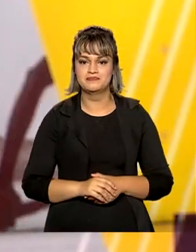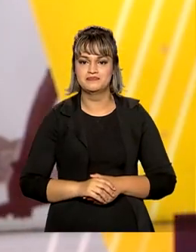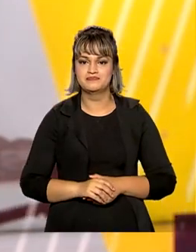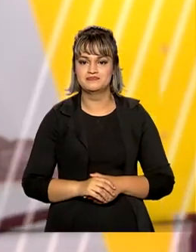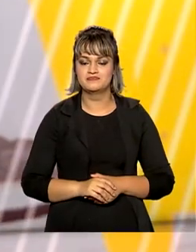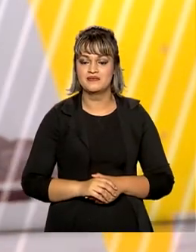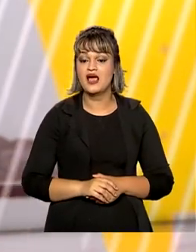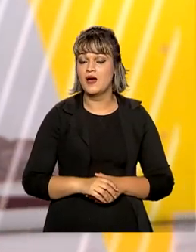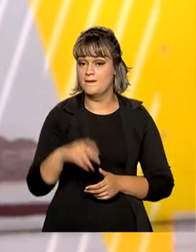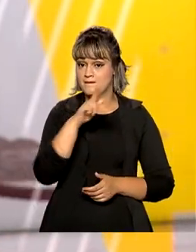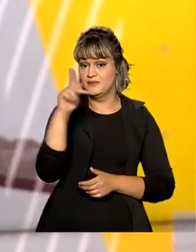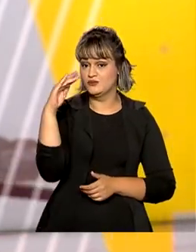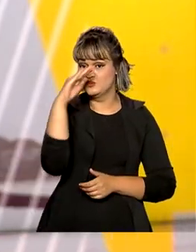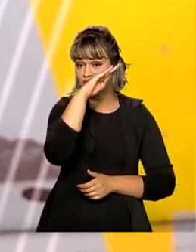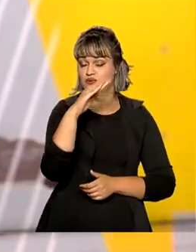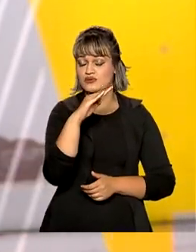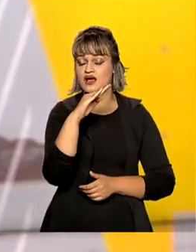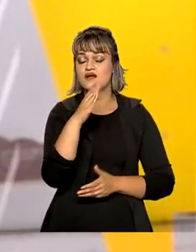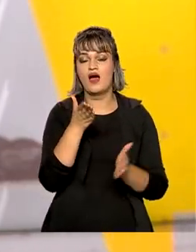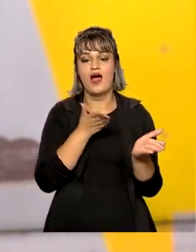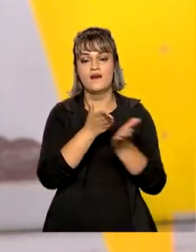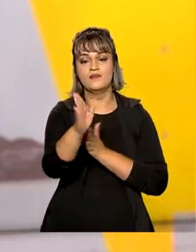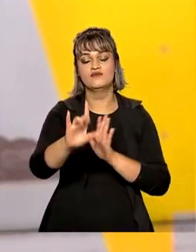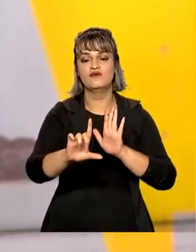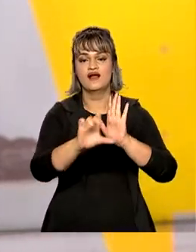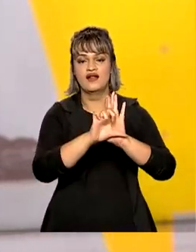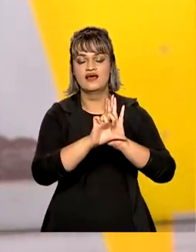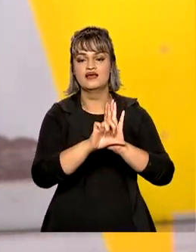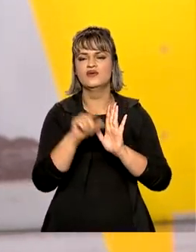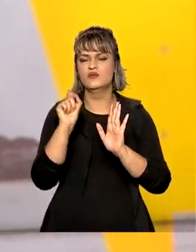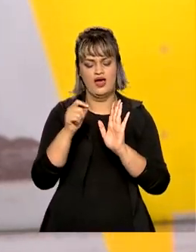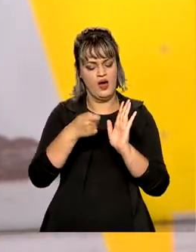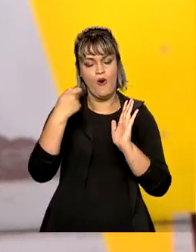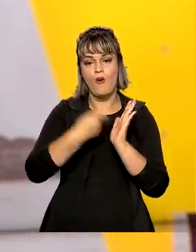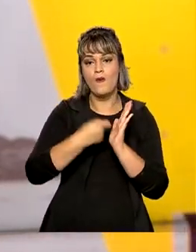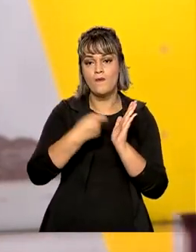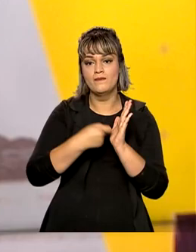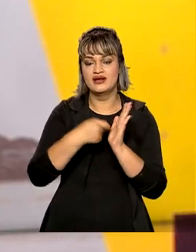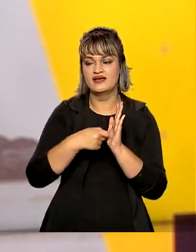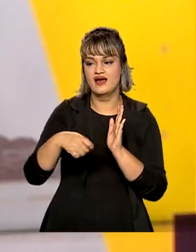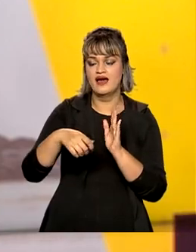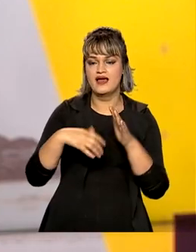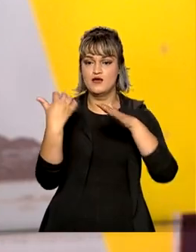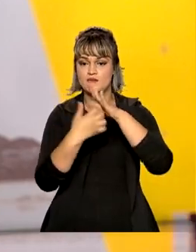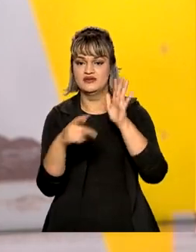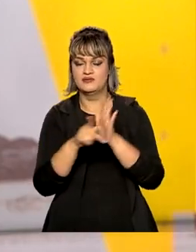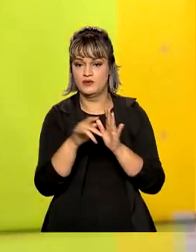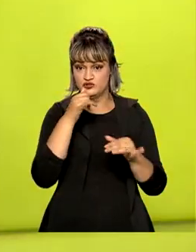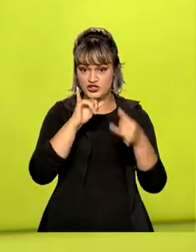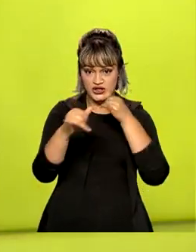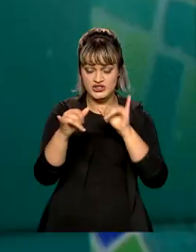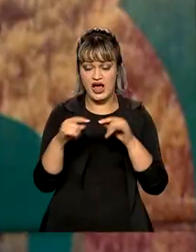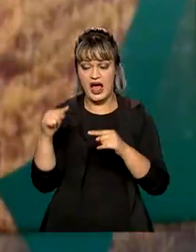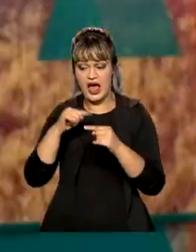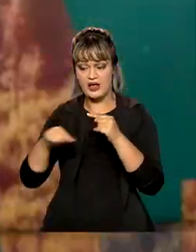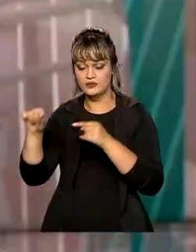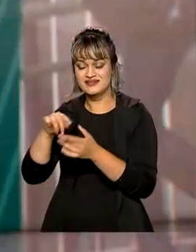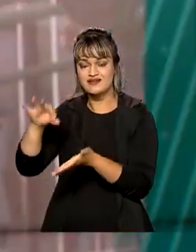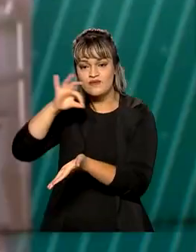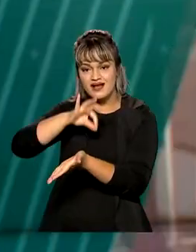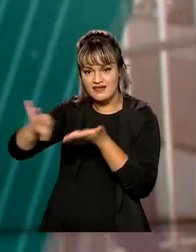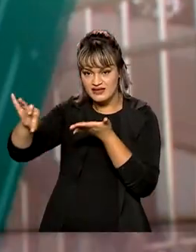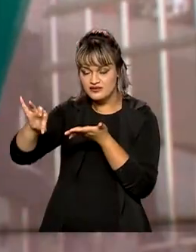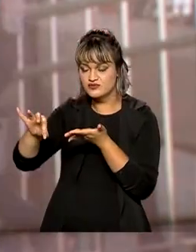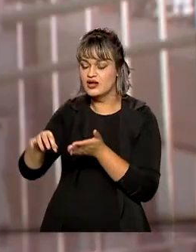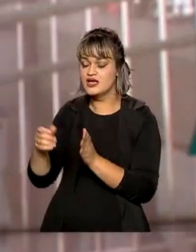E o presidente Jair Bolsonaro sancionou a lei que obriga as concessionárias de energia elétrica a atualizar o cadastro